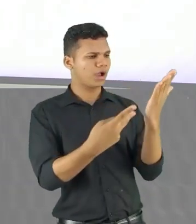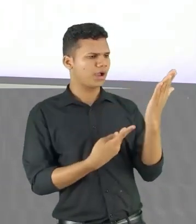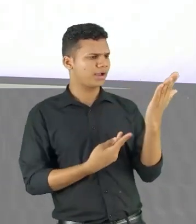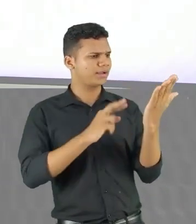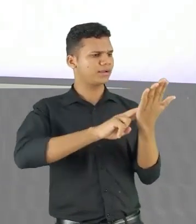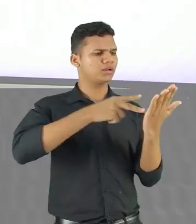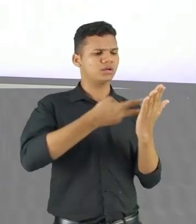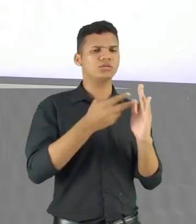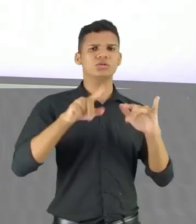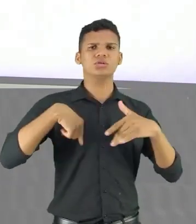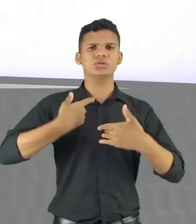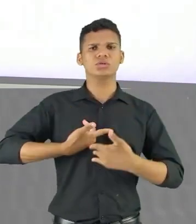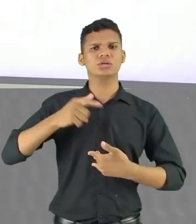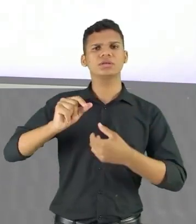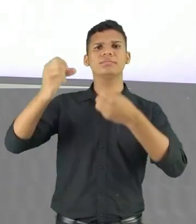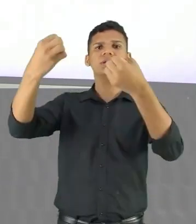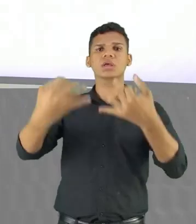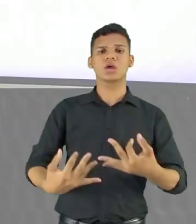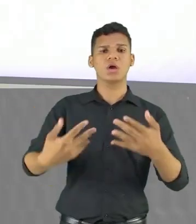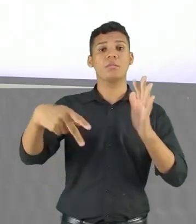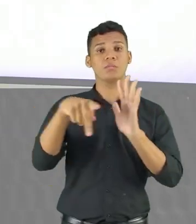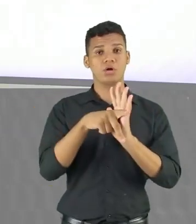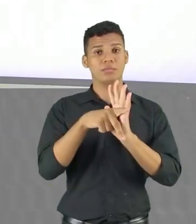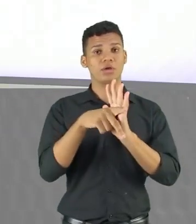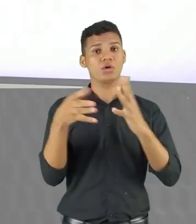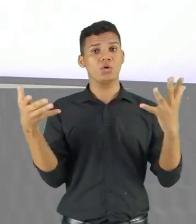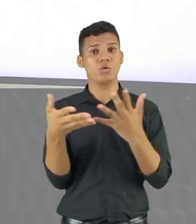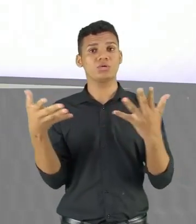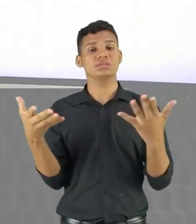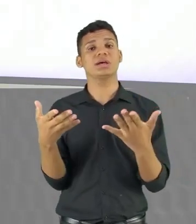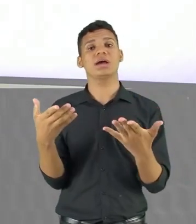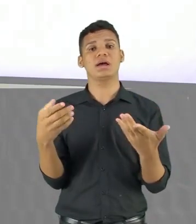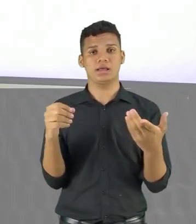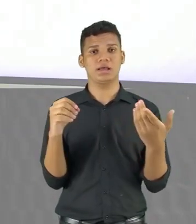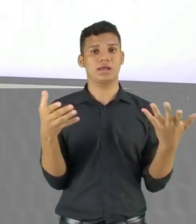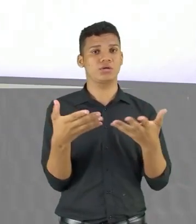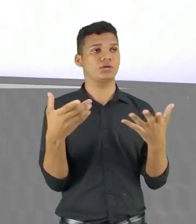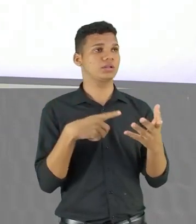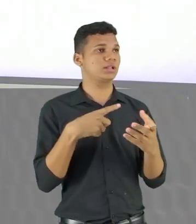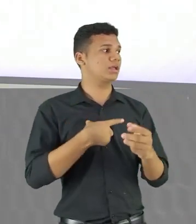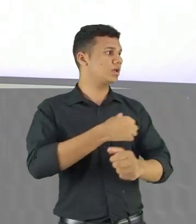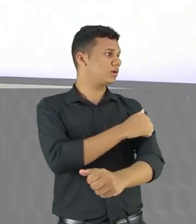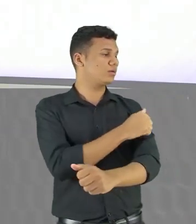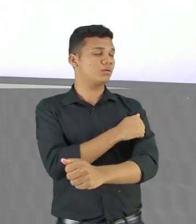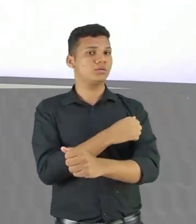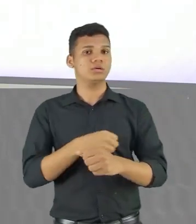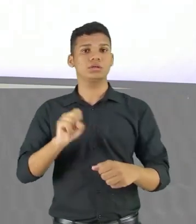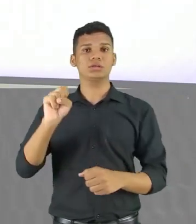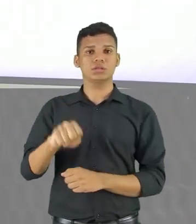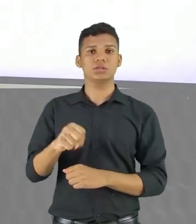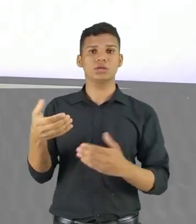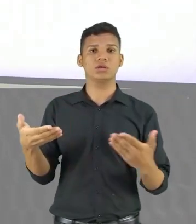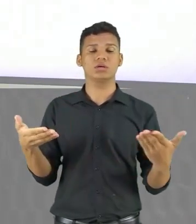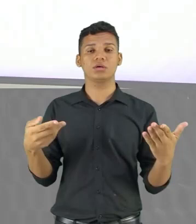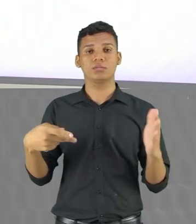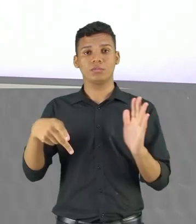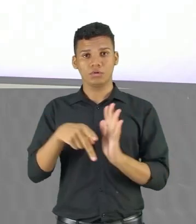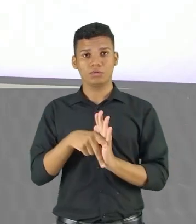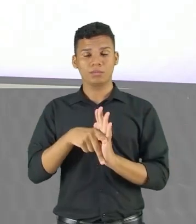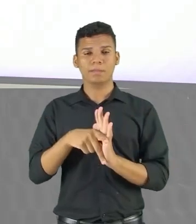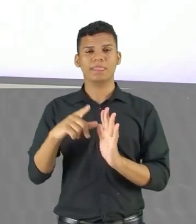fala de interpretação geral de texto e as questões que eu trouxe para este bloco a gente vai tratar mais especificamente considerando